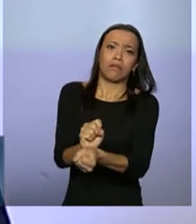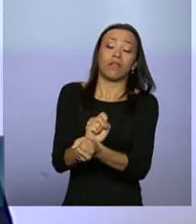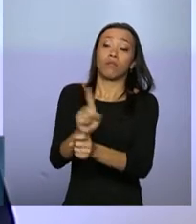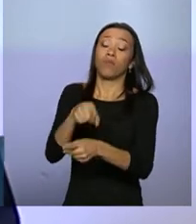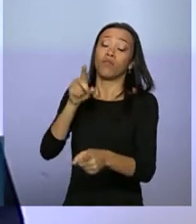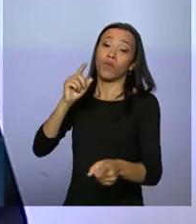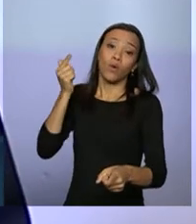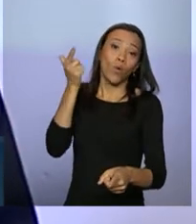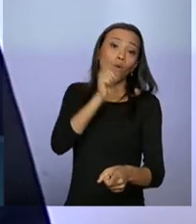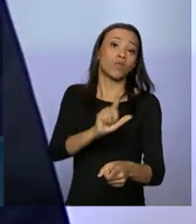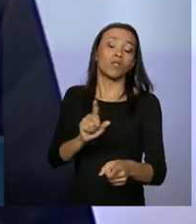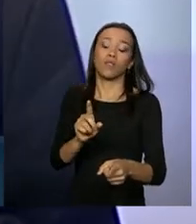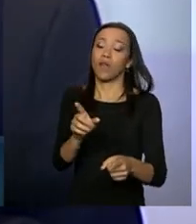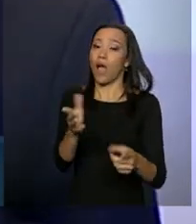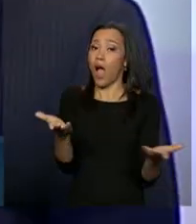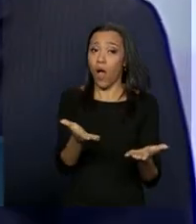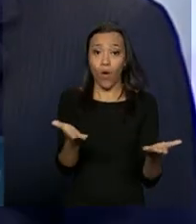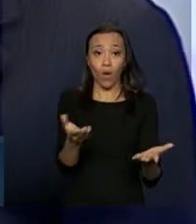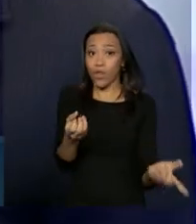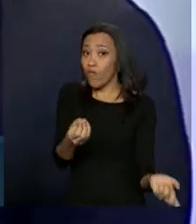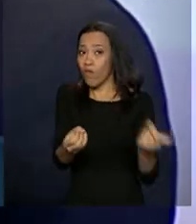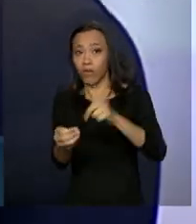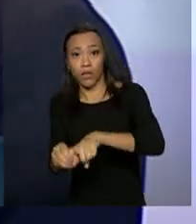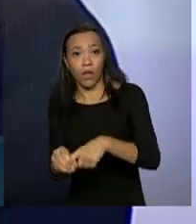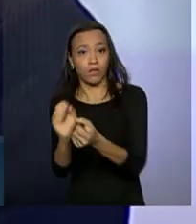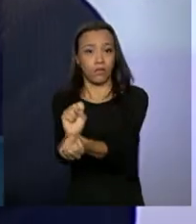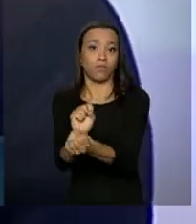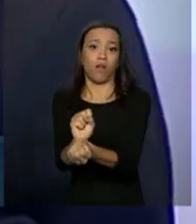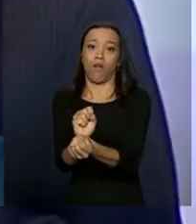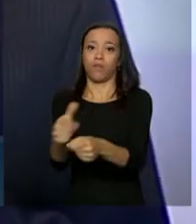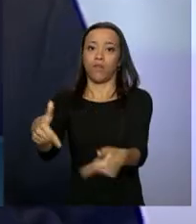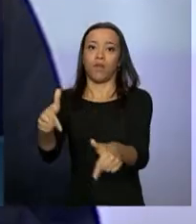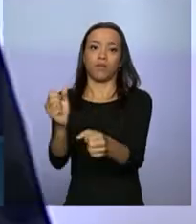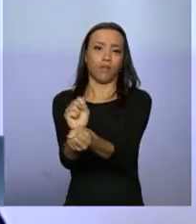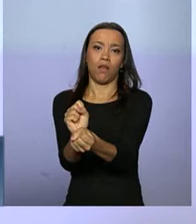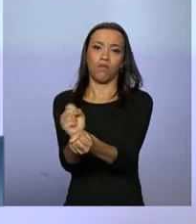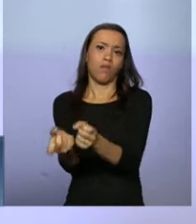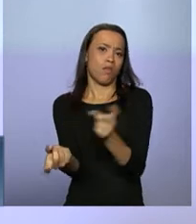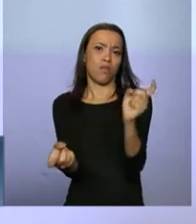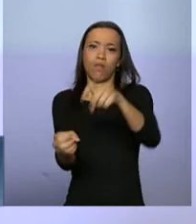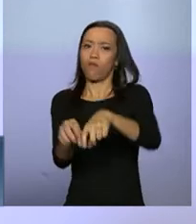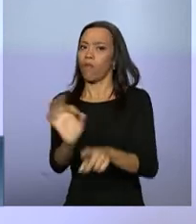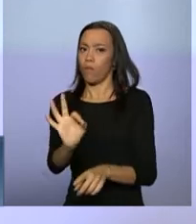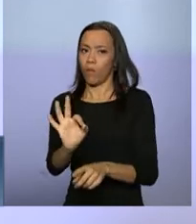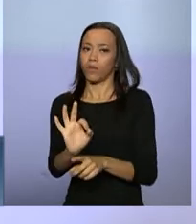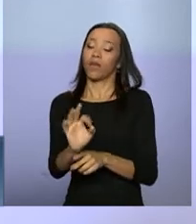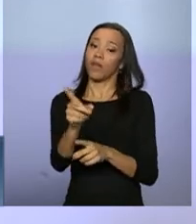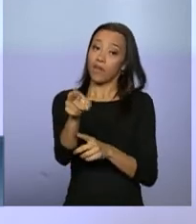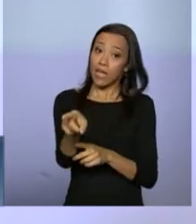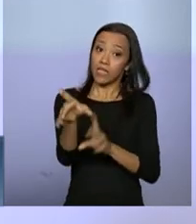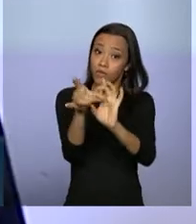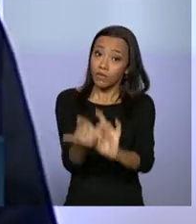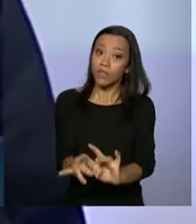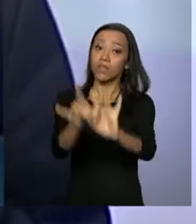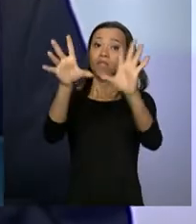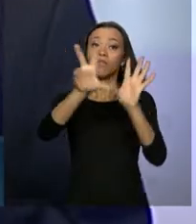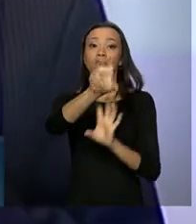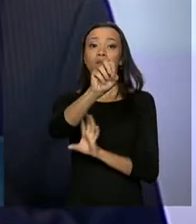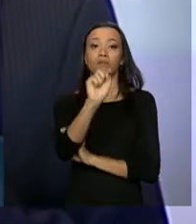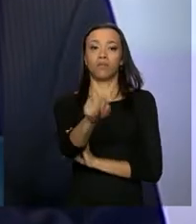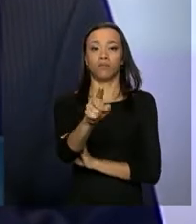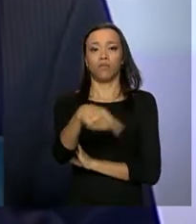condições de não voltarem a serem trabalhadores escravos. E só uma única maneira de você evitar que se repita